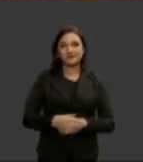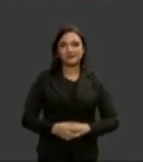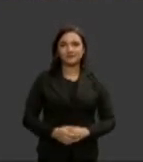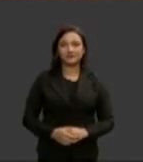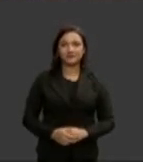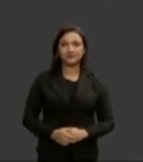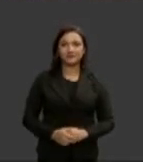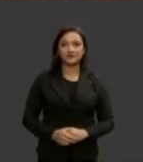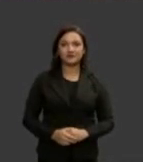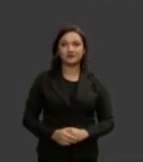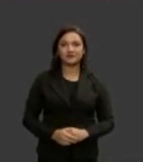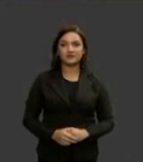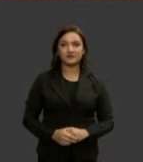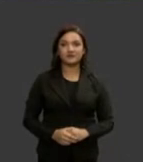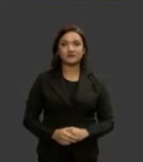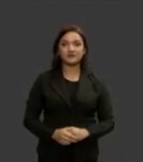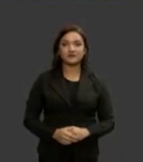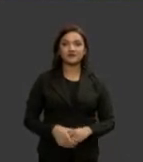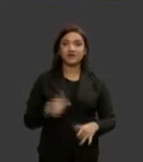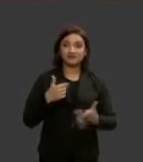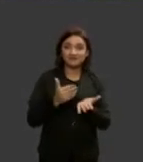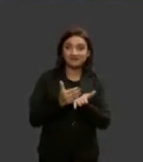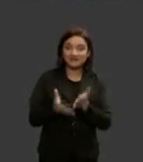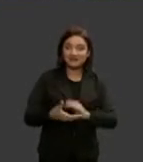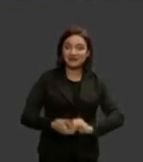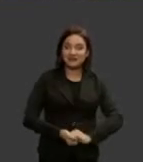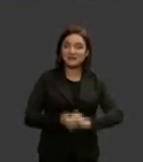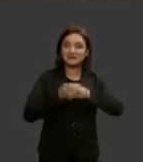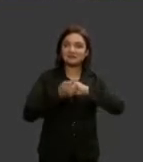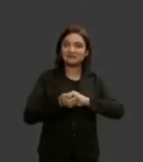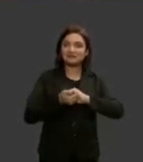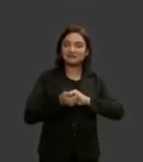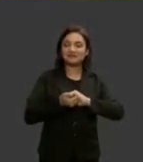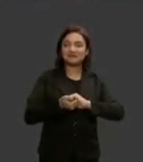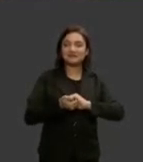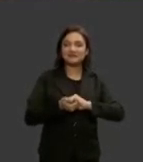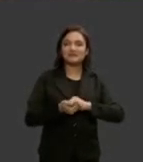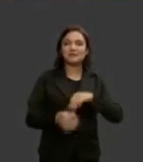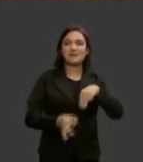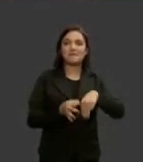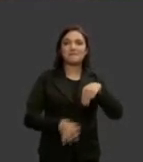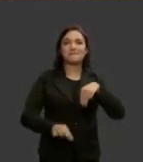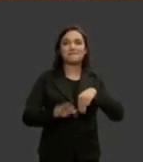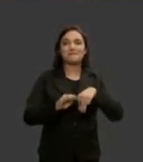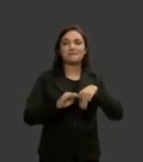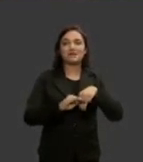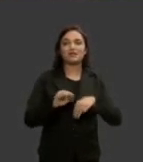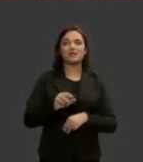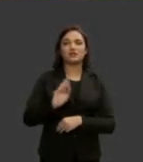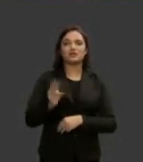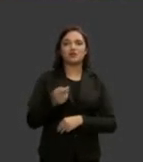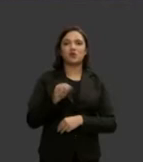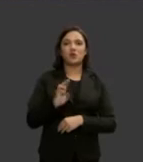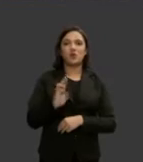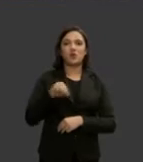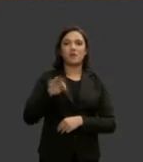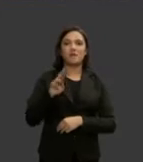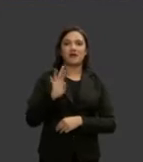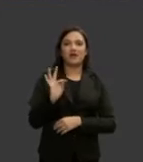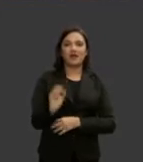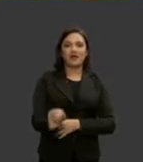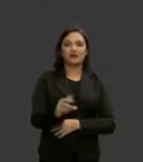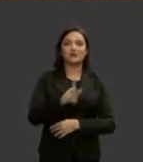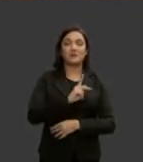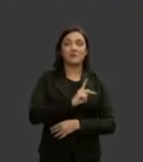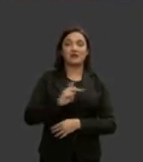quero inicialmente saudar o seletivo senhor ministro Humberto Martins presidente do Tribunal de Justiça do Conselho da